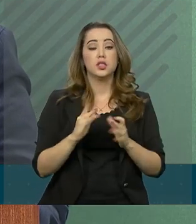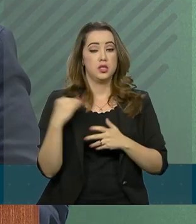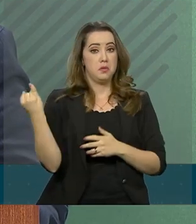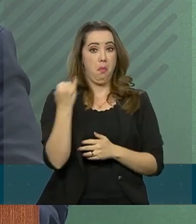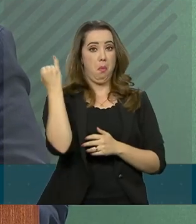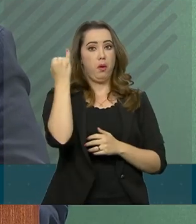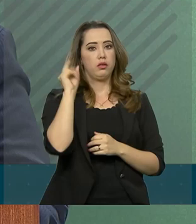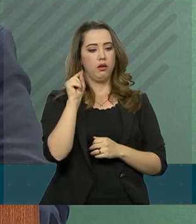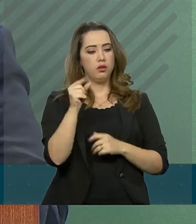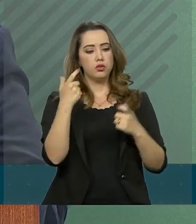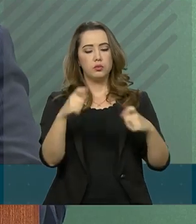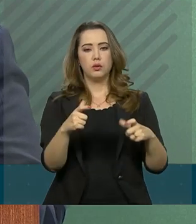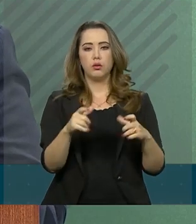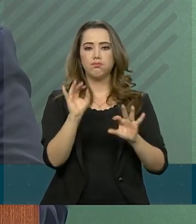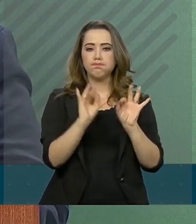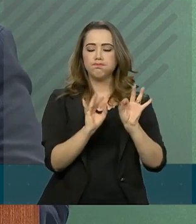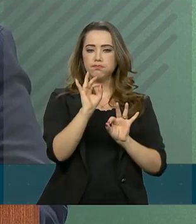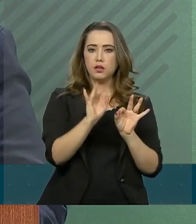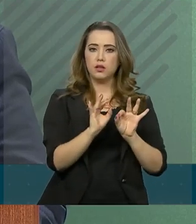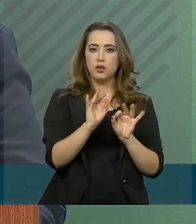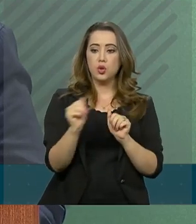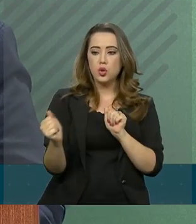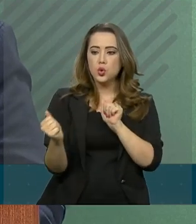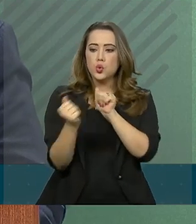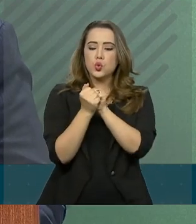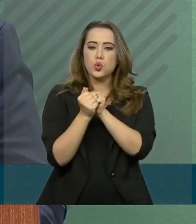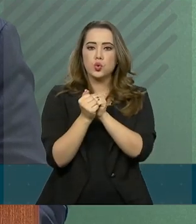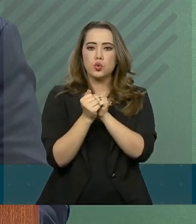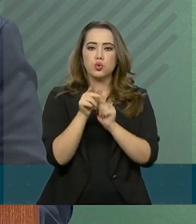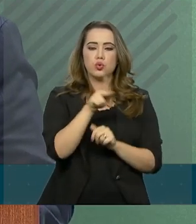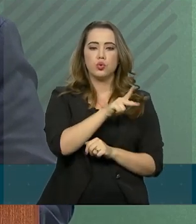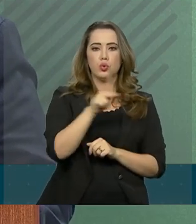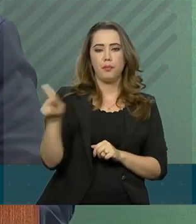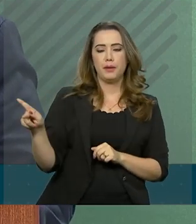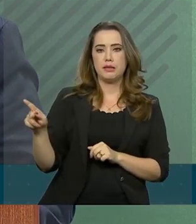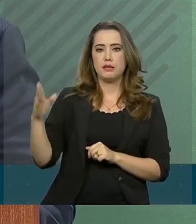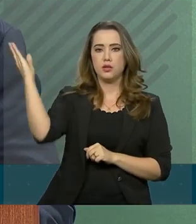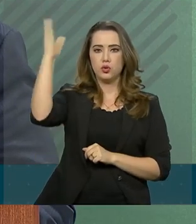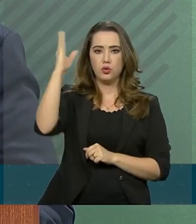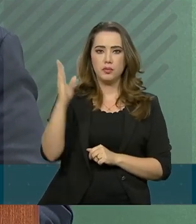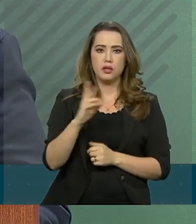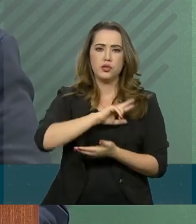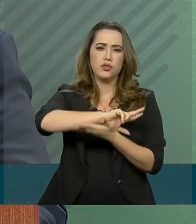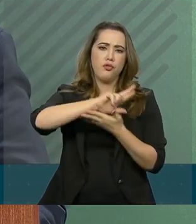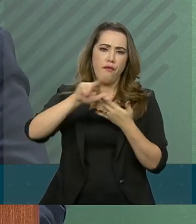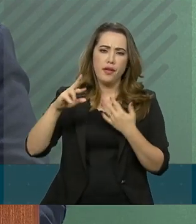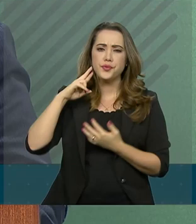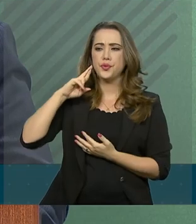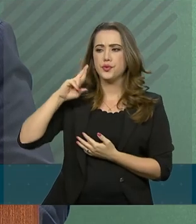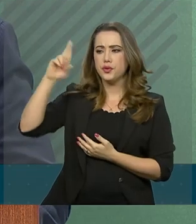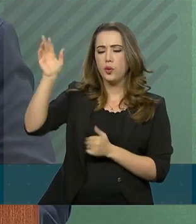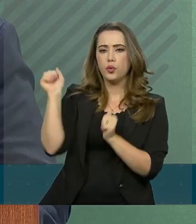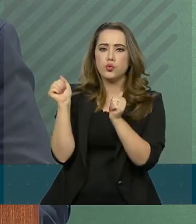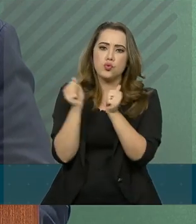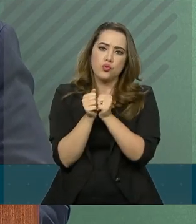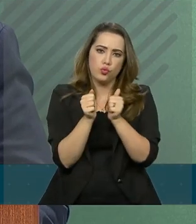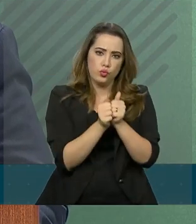bastante adequada na pessoa do senhor presidente da República, acompanhado de tantas outras autoridades.